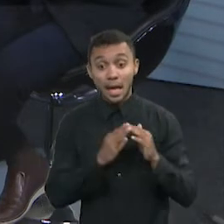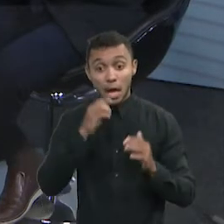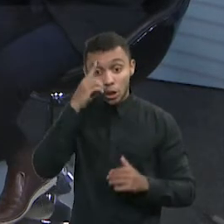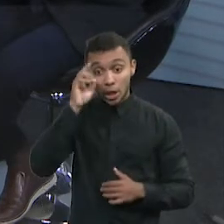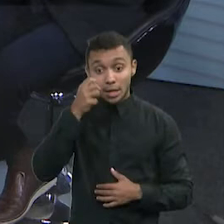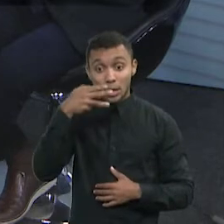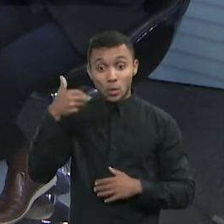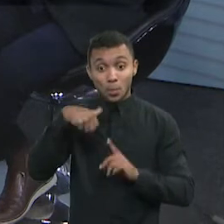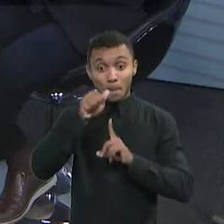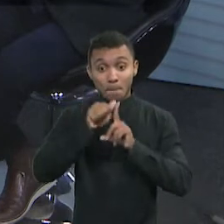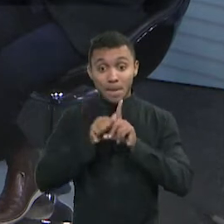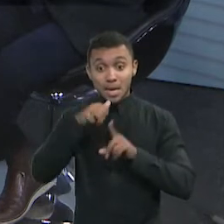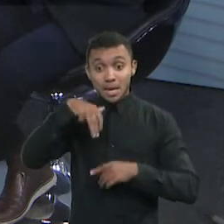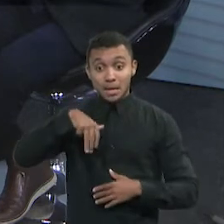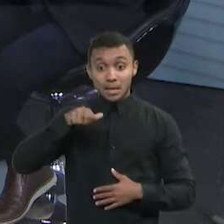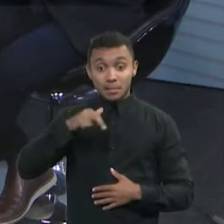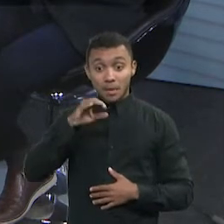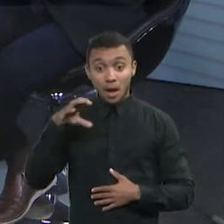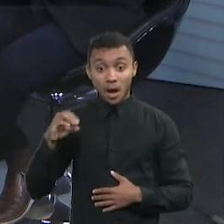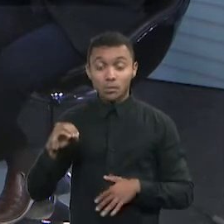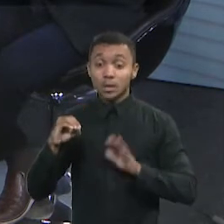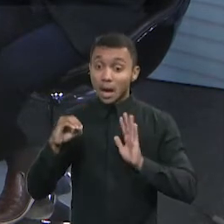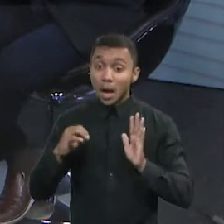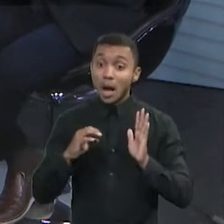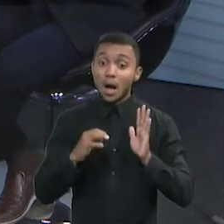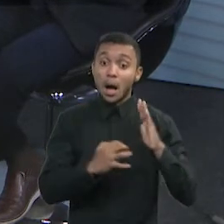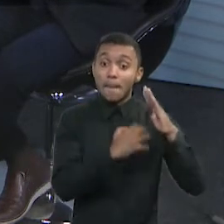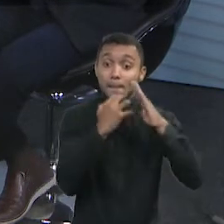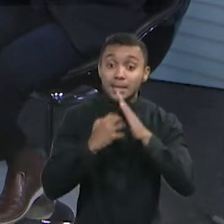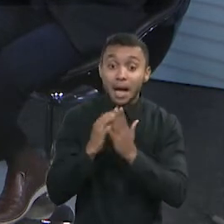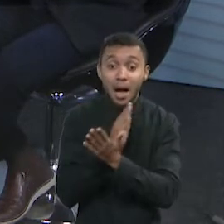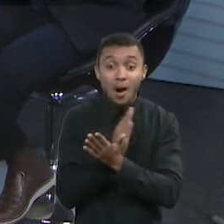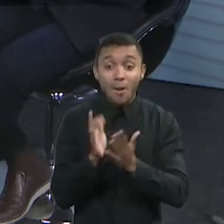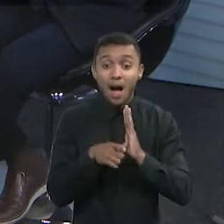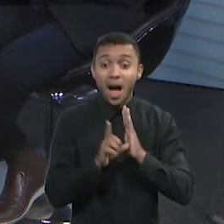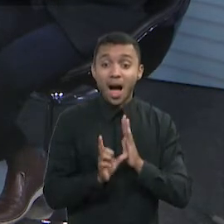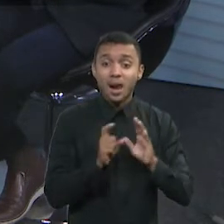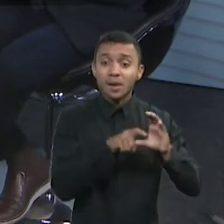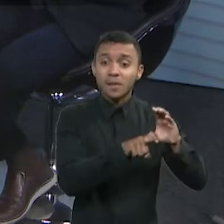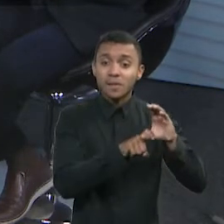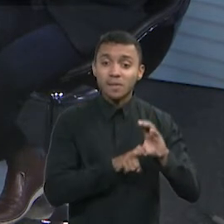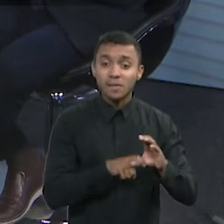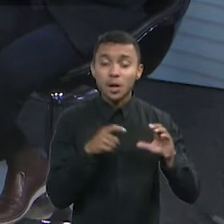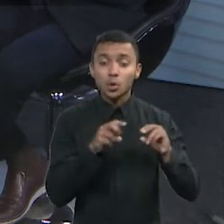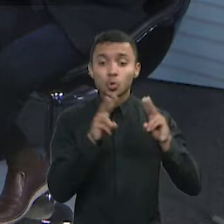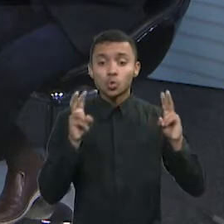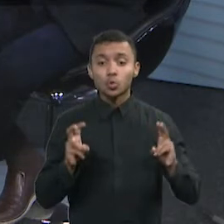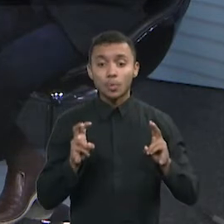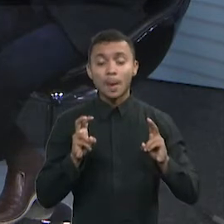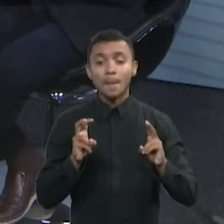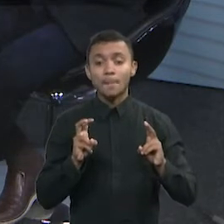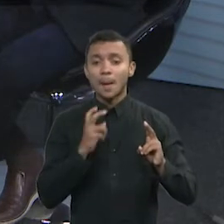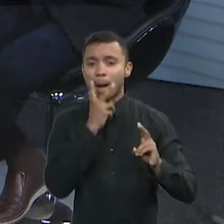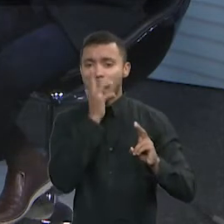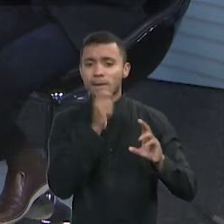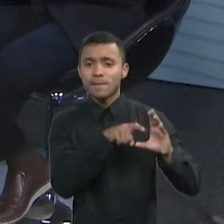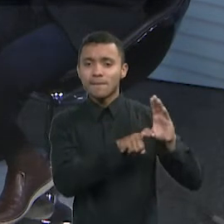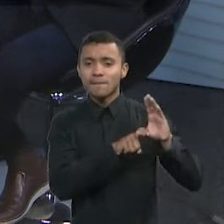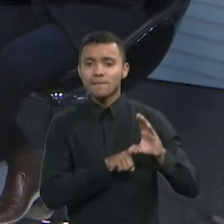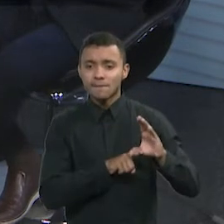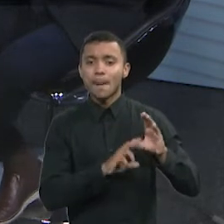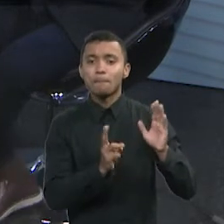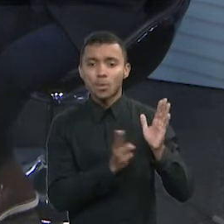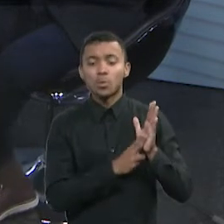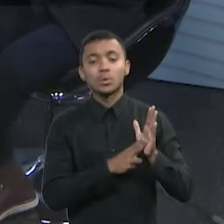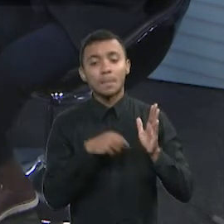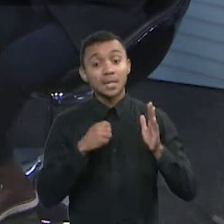Para as empresas que estão com pendência no ingresso no Simples Nacional, aí as pendências têm que ser